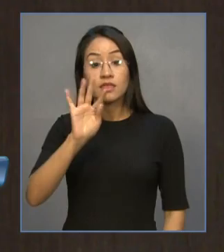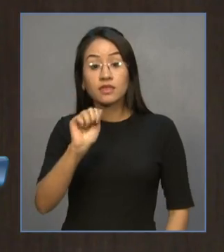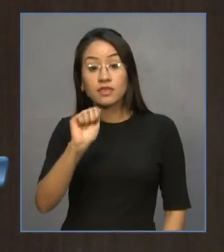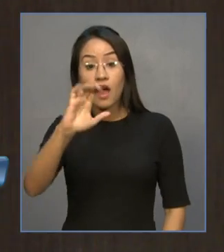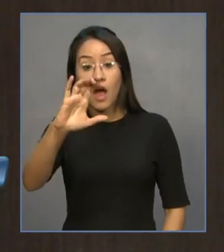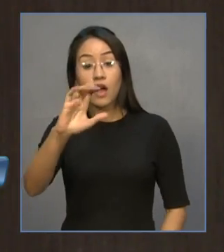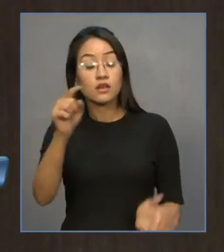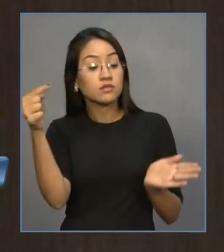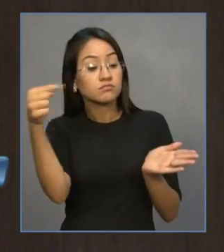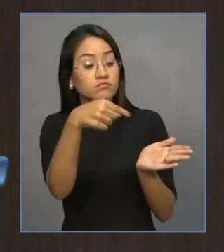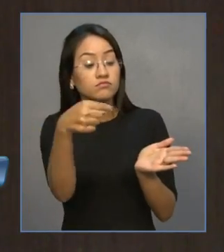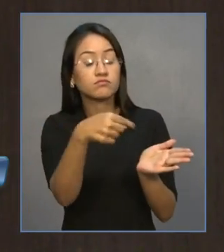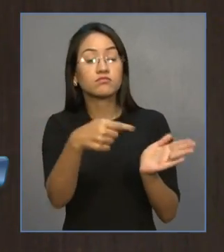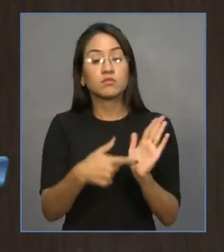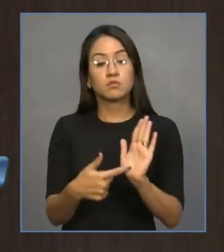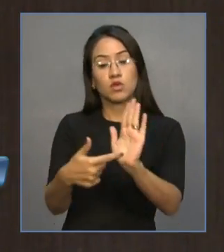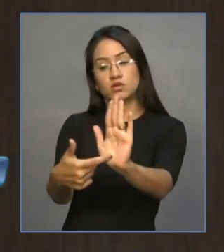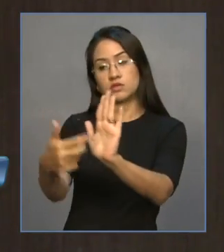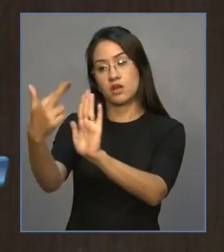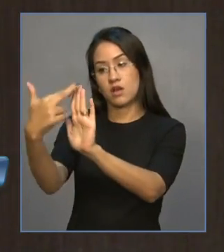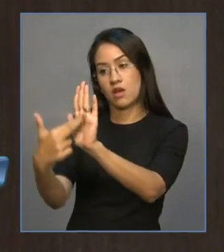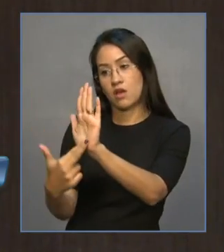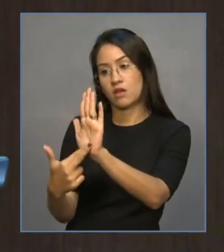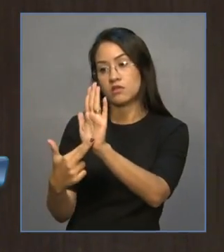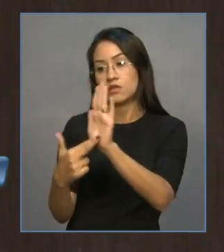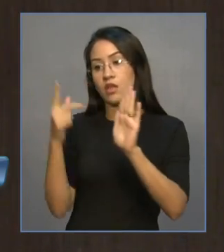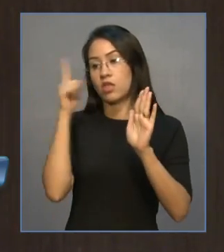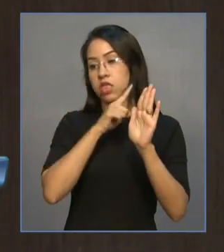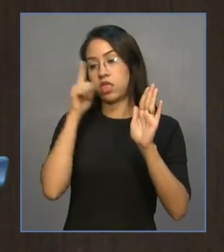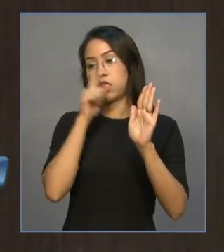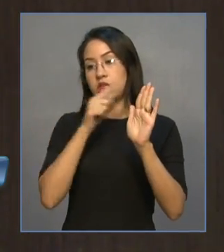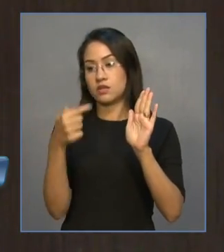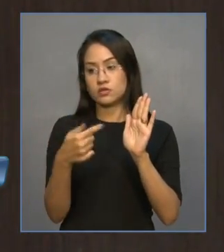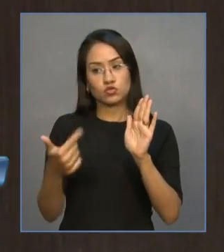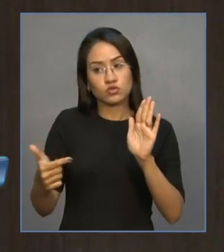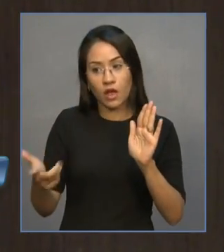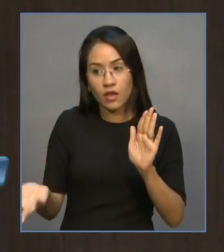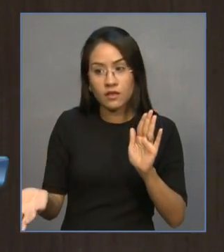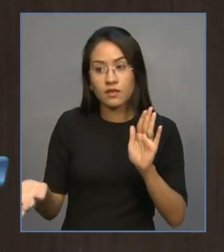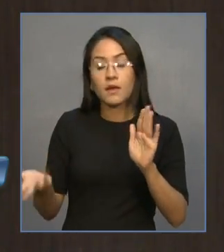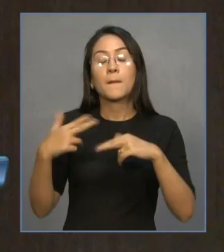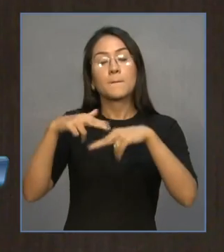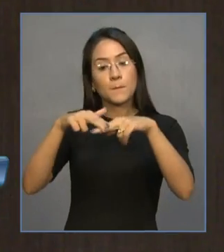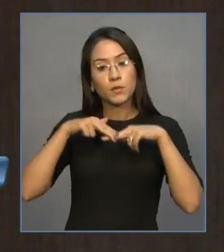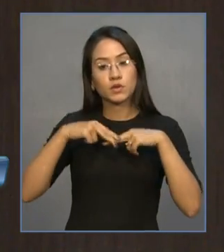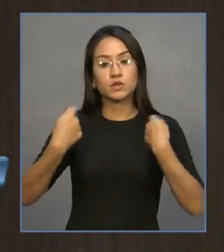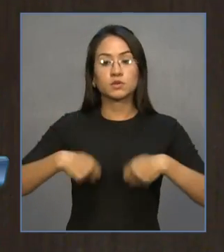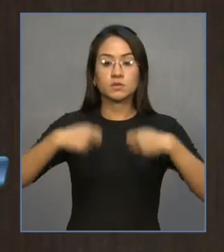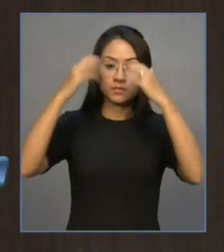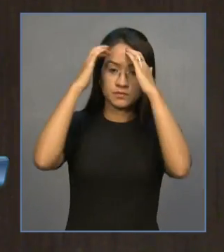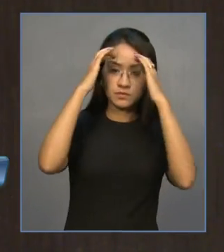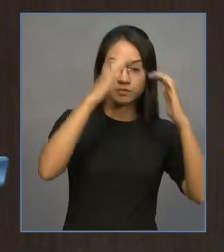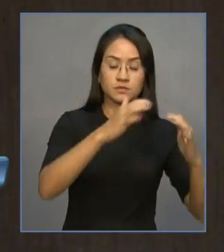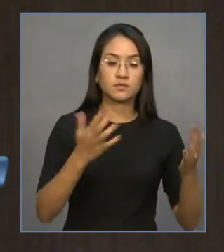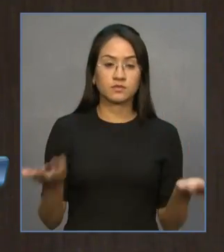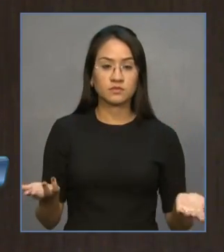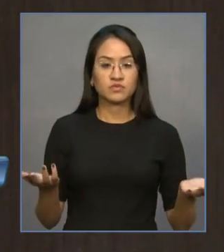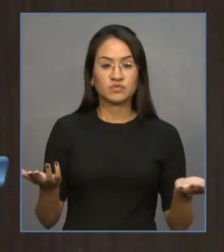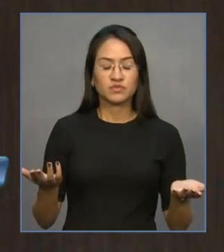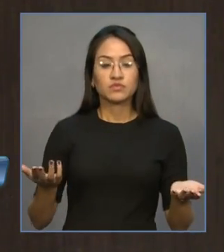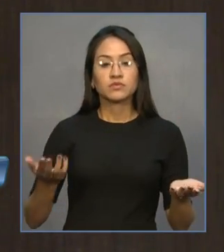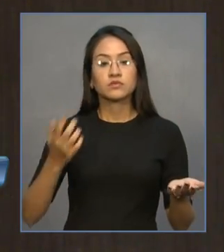execute o Termo de Ajustamento de Conduta, para que haja a suspensão destas atividades